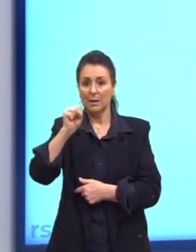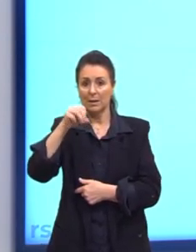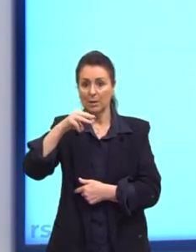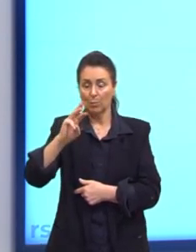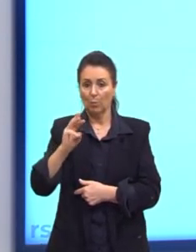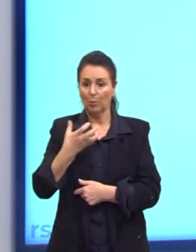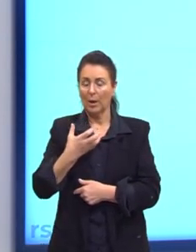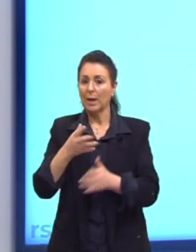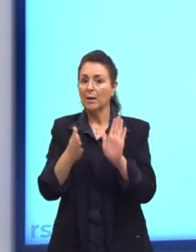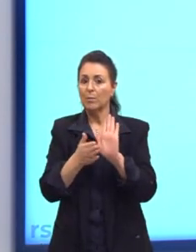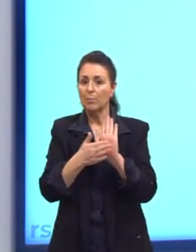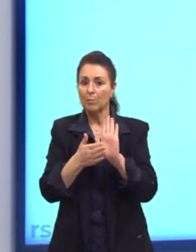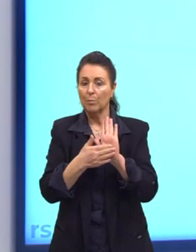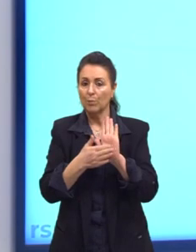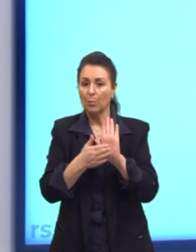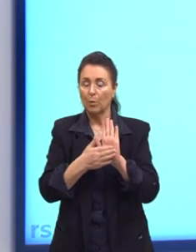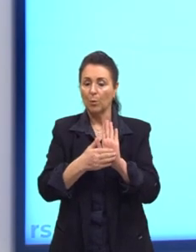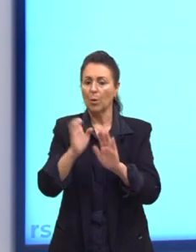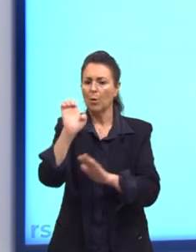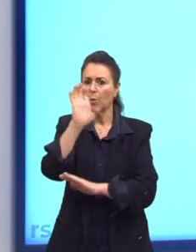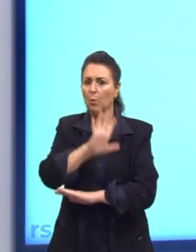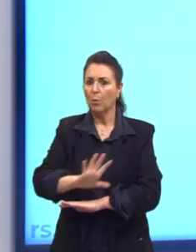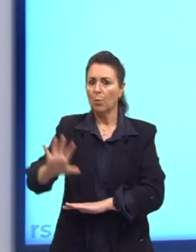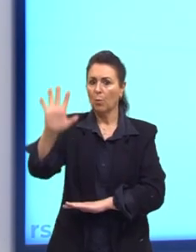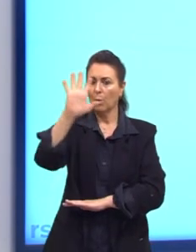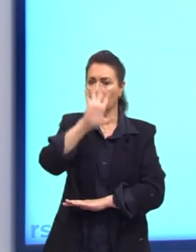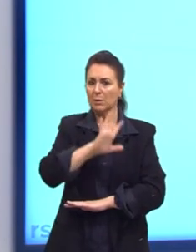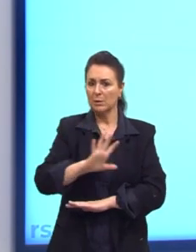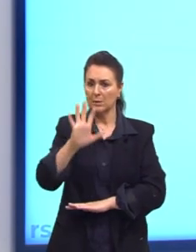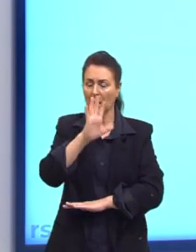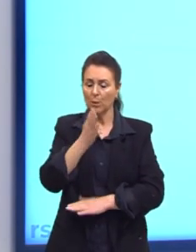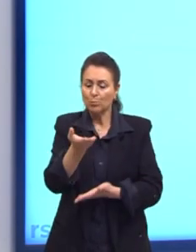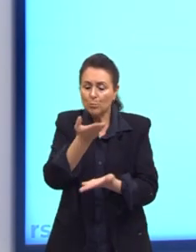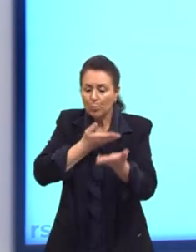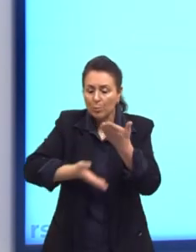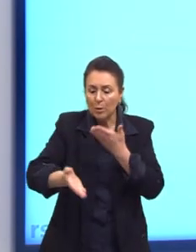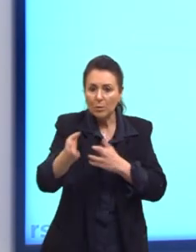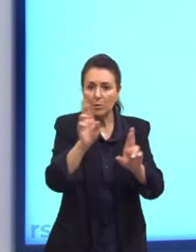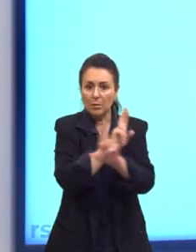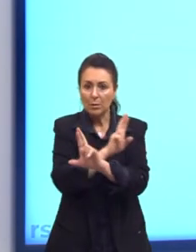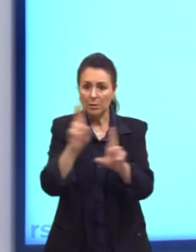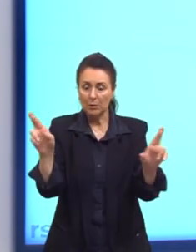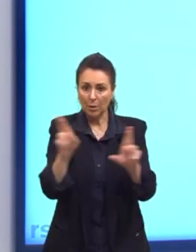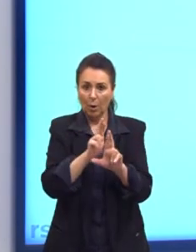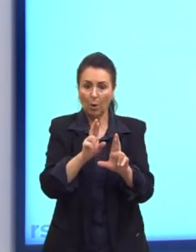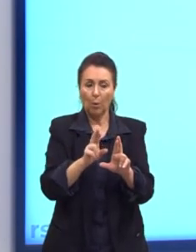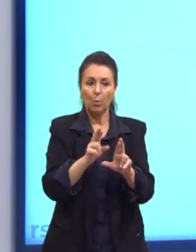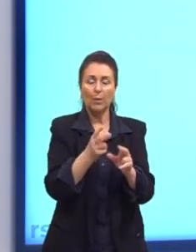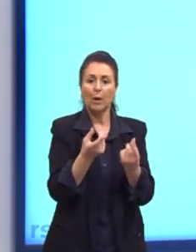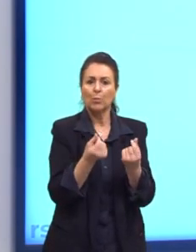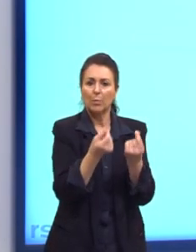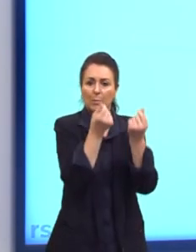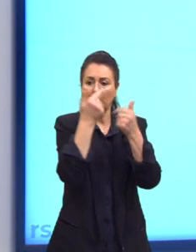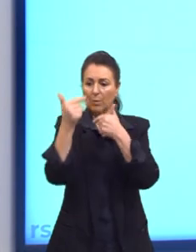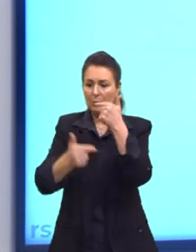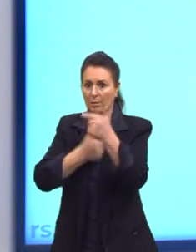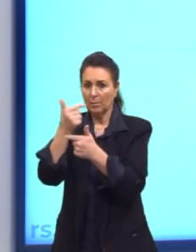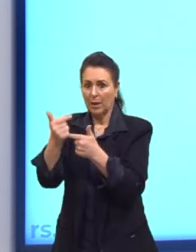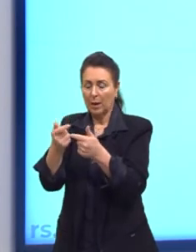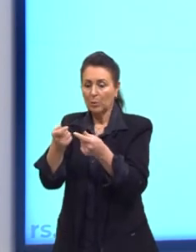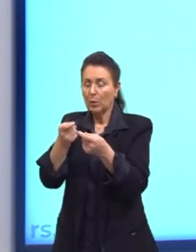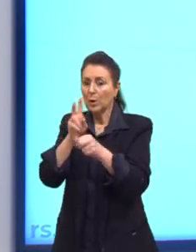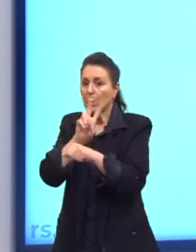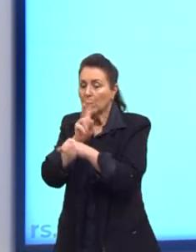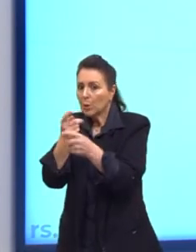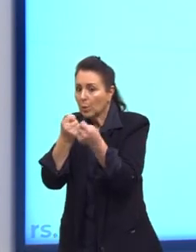a atuação do Estado como empresário, como mediador das relações capital-trabalho e como regulador das taxas e